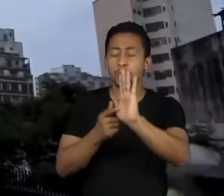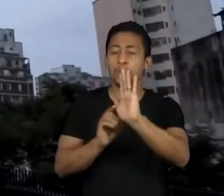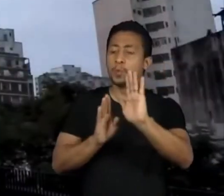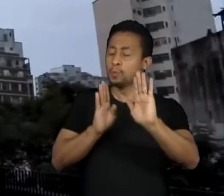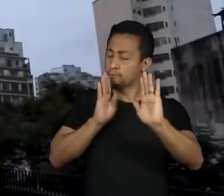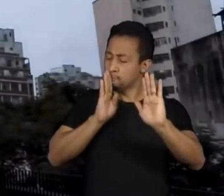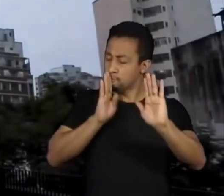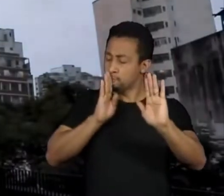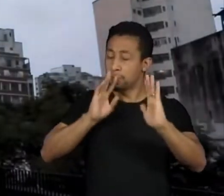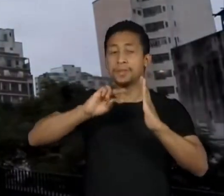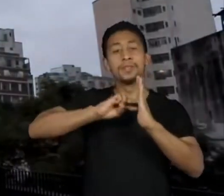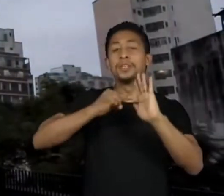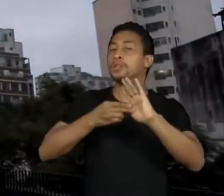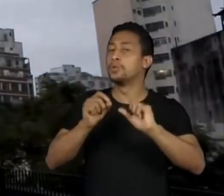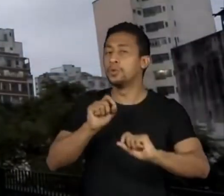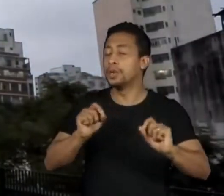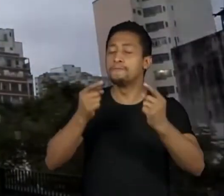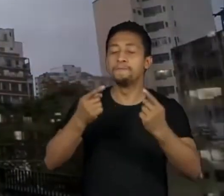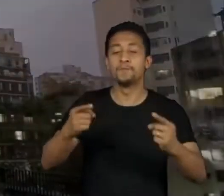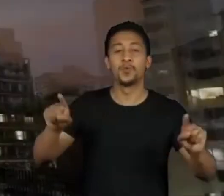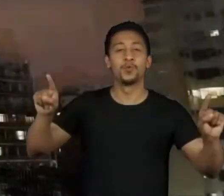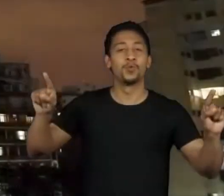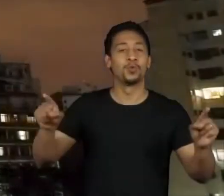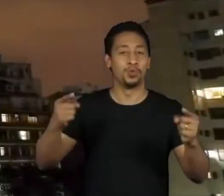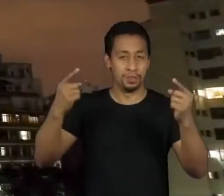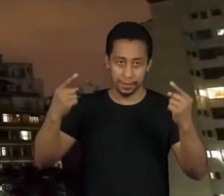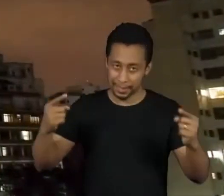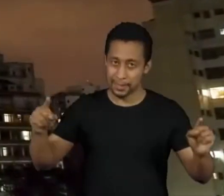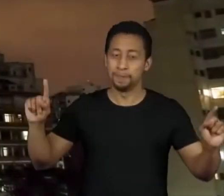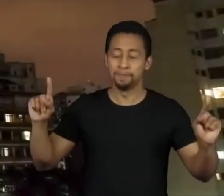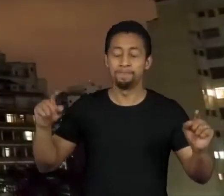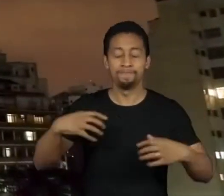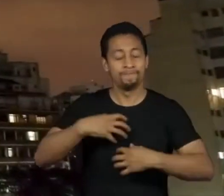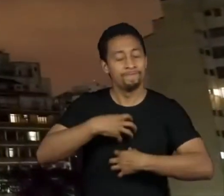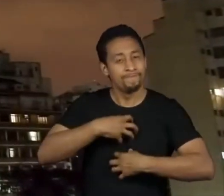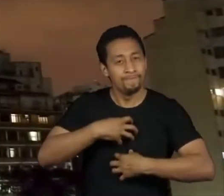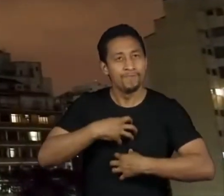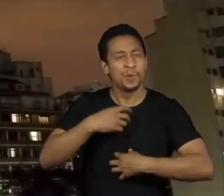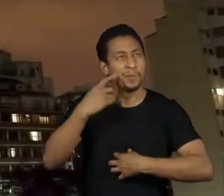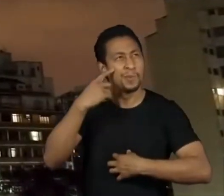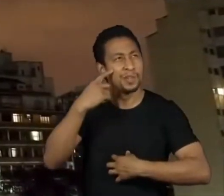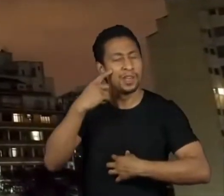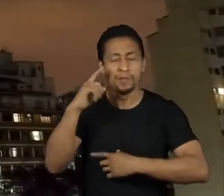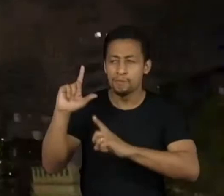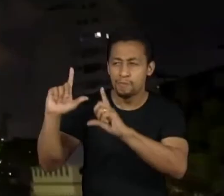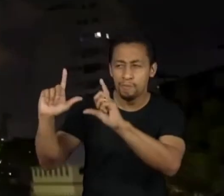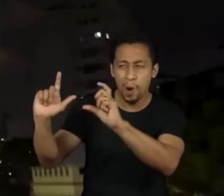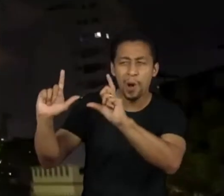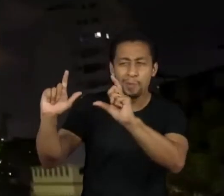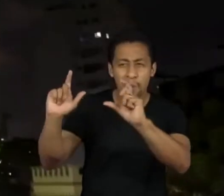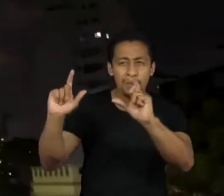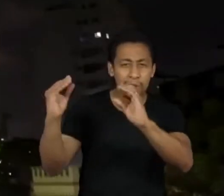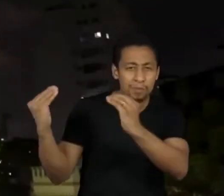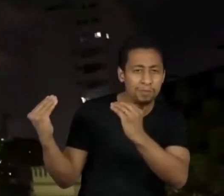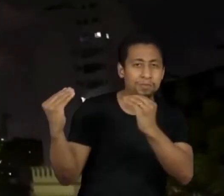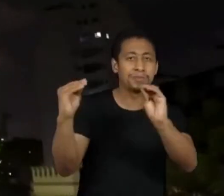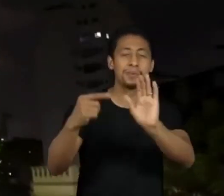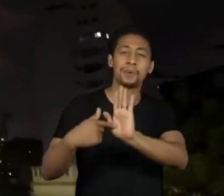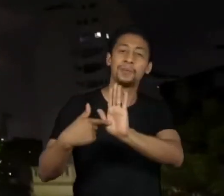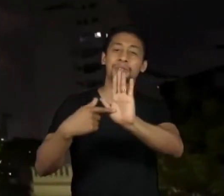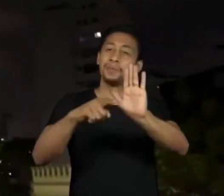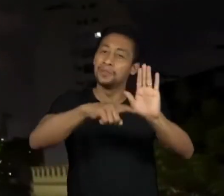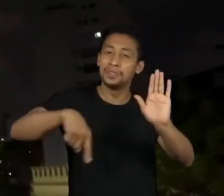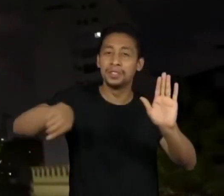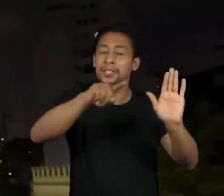notas. Inspirada nisso, eu os convido a desvendar junto comigo o que nasce do encontro dessas